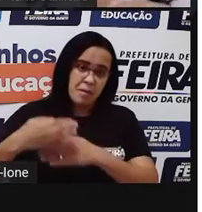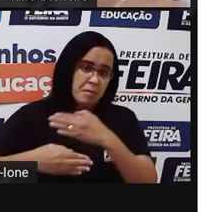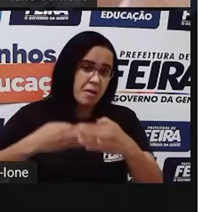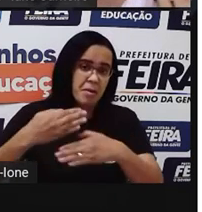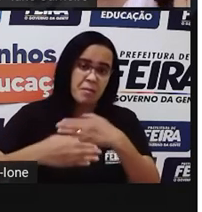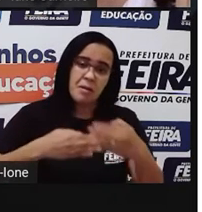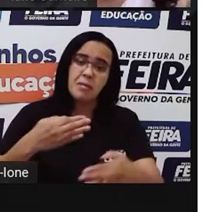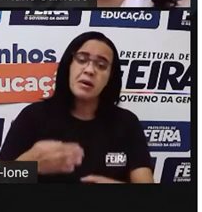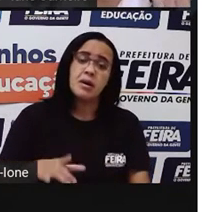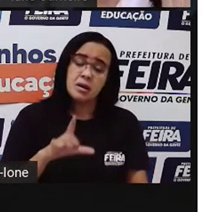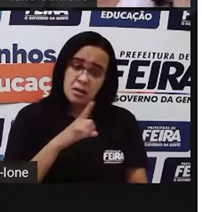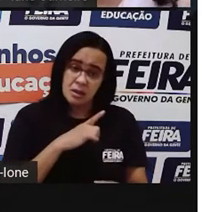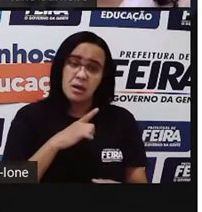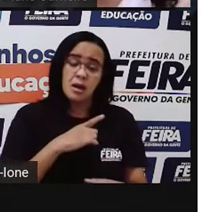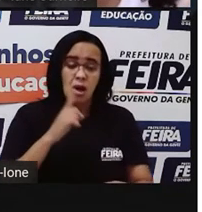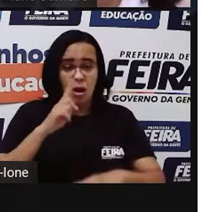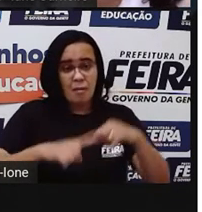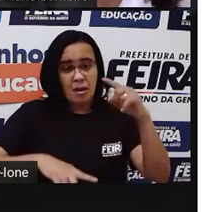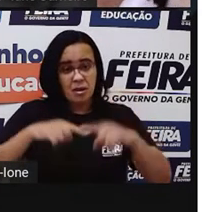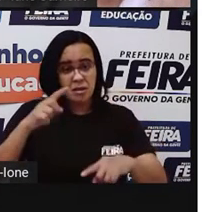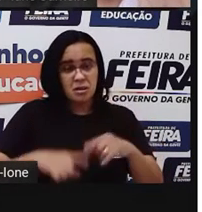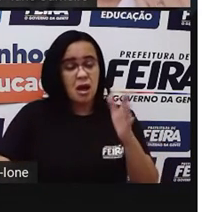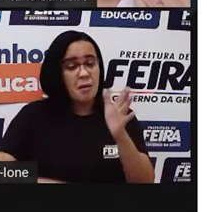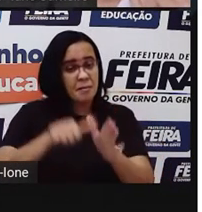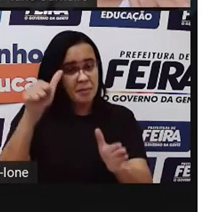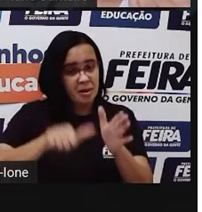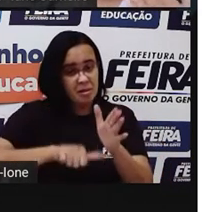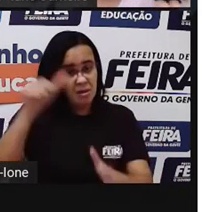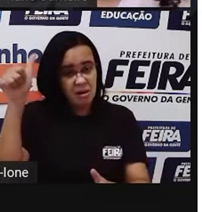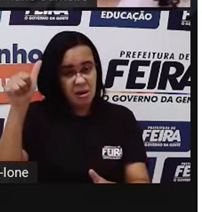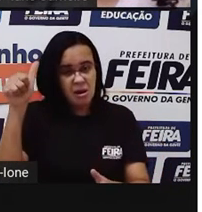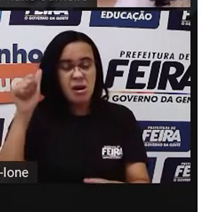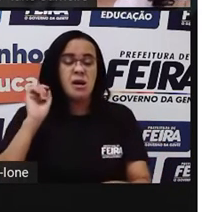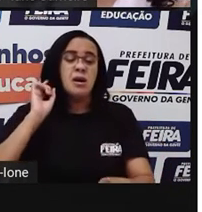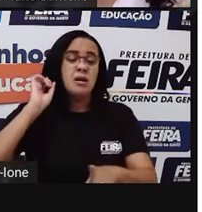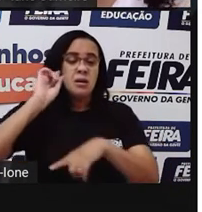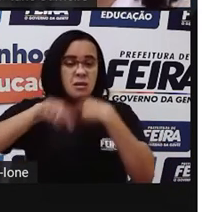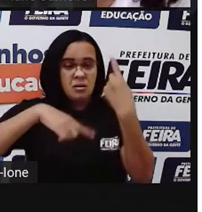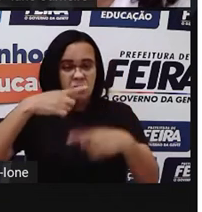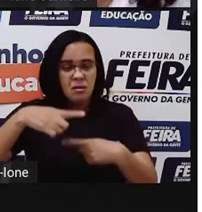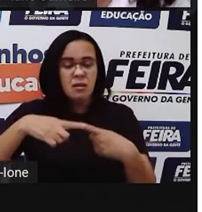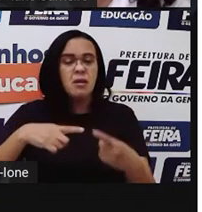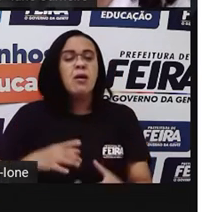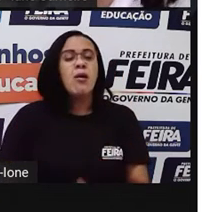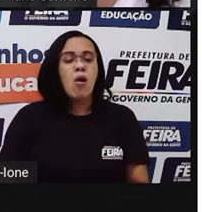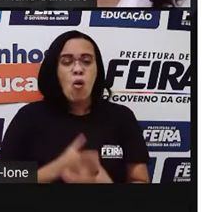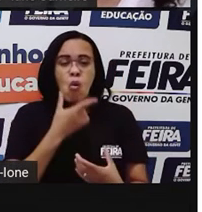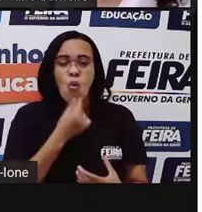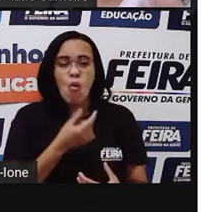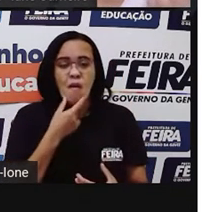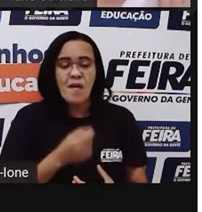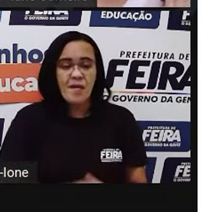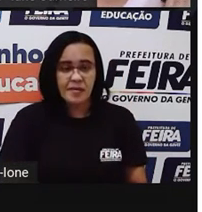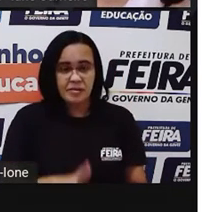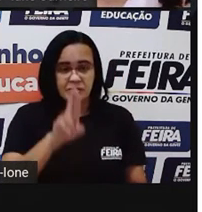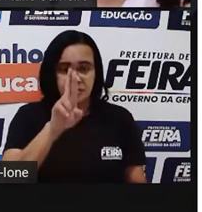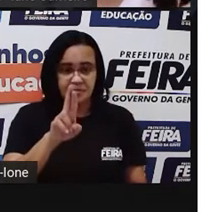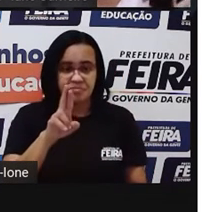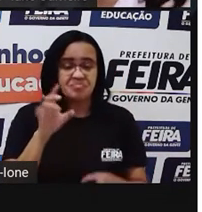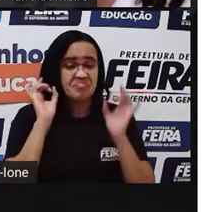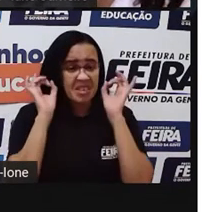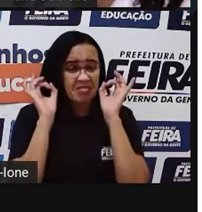matéria-prima, que é o leite, né? Depois, ó, o dono da fazenda, ele vende para o